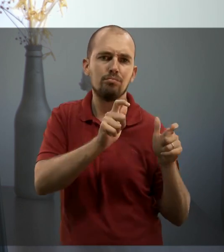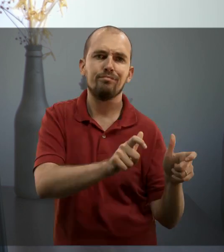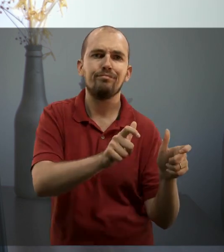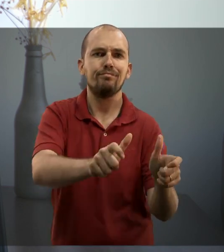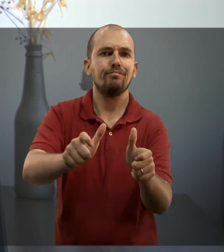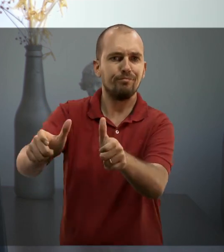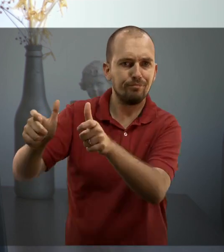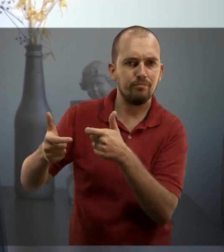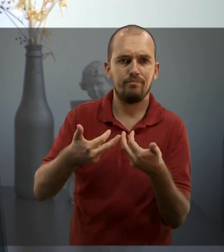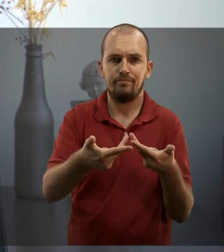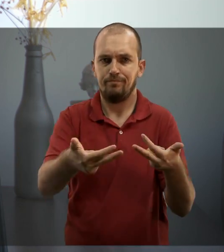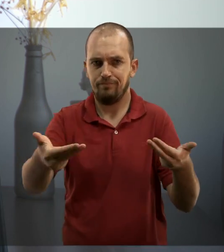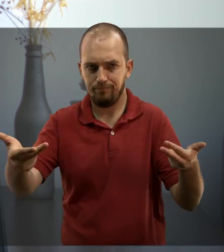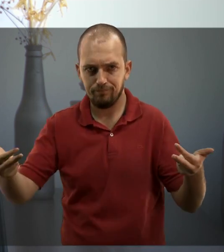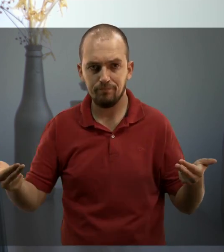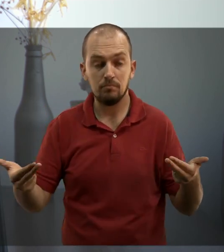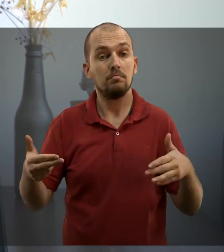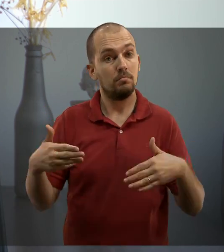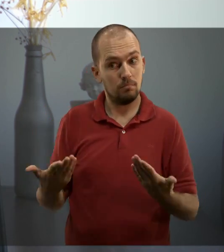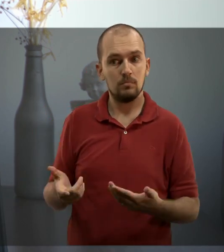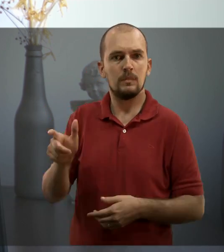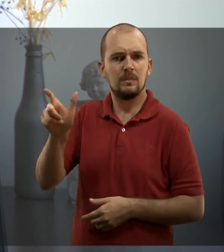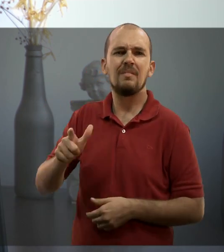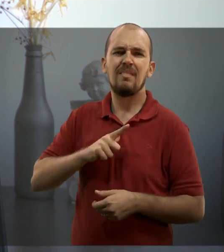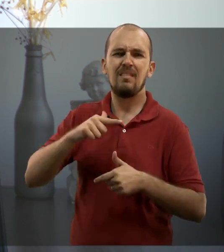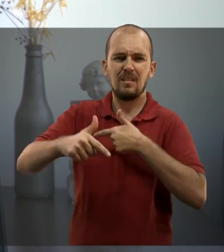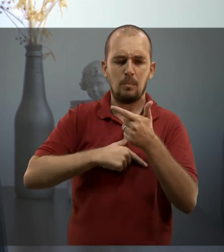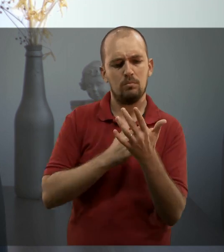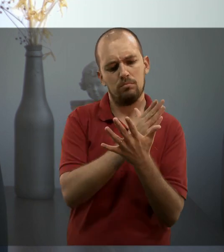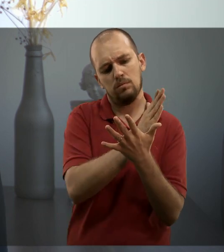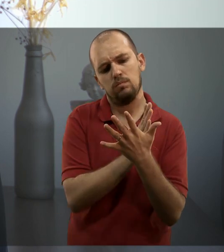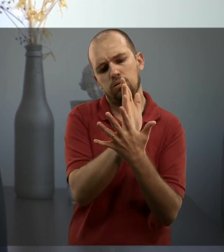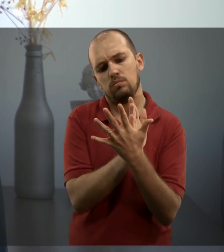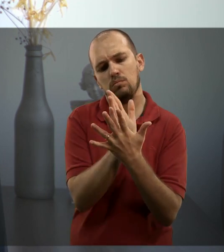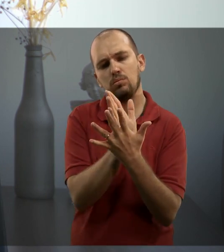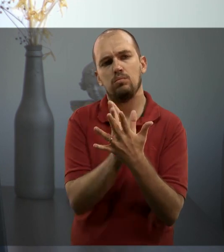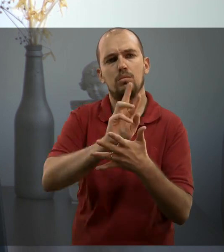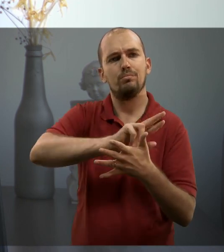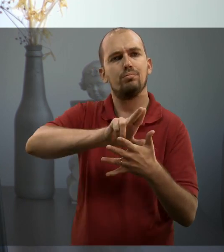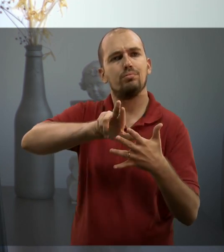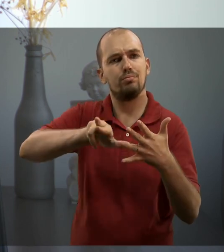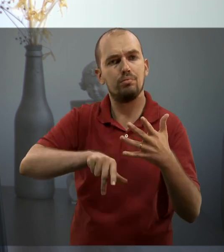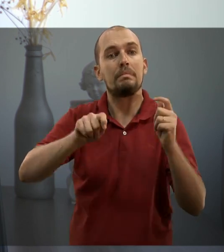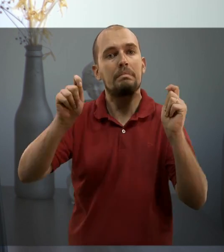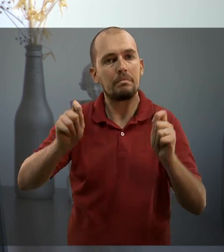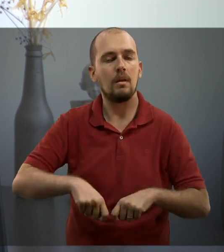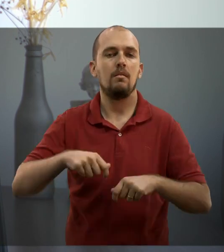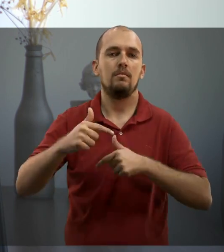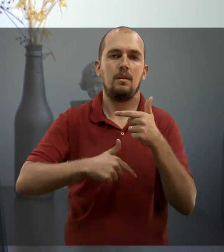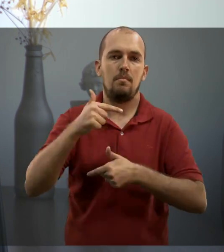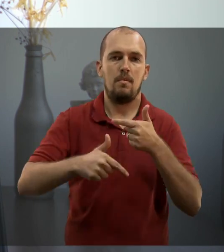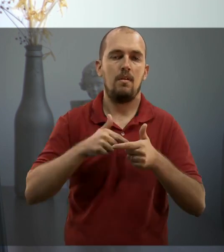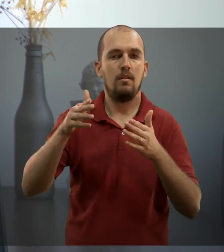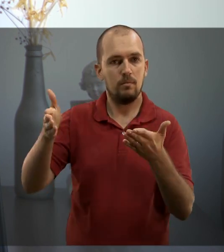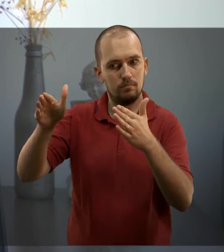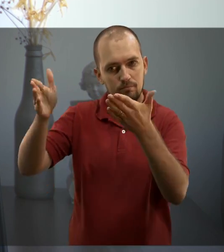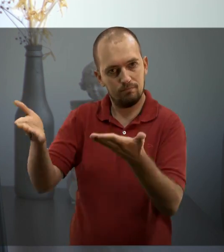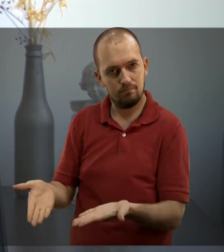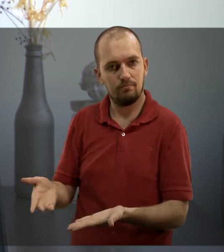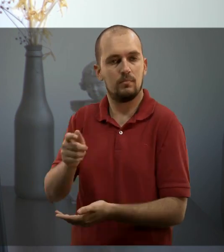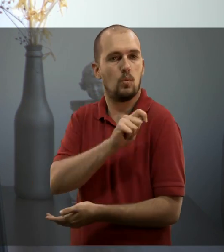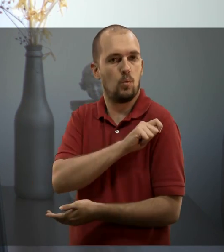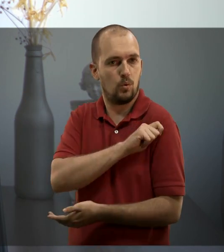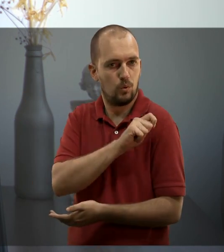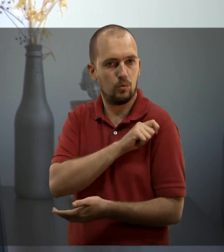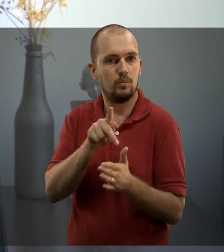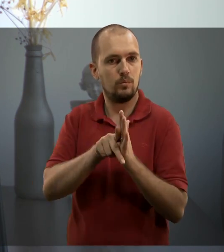para diferentes espaços, para acervos pessoais, inclusive. Então existe um hall de atividades que podem ser desenvolvidas e que